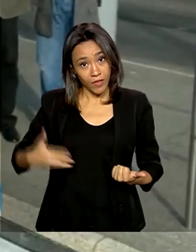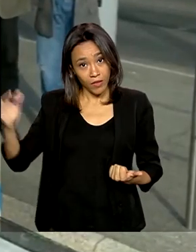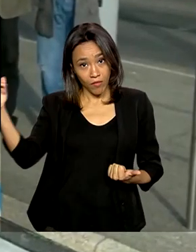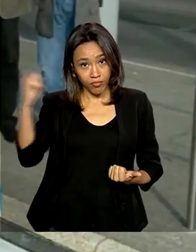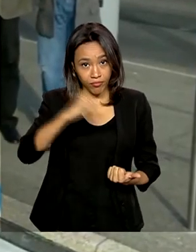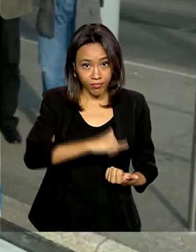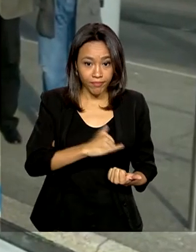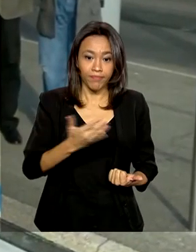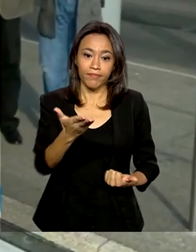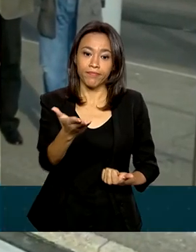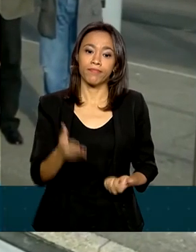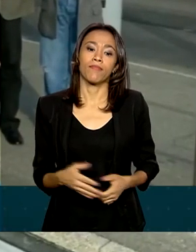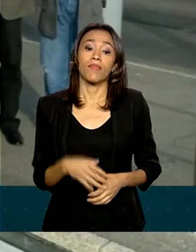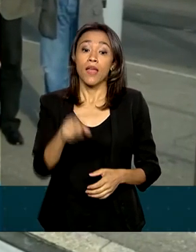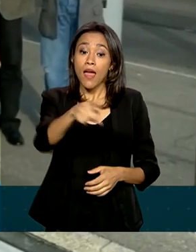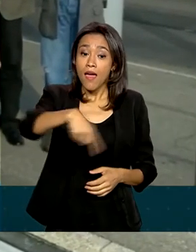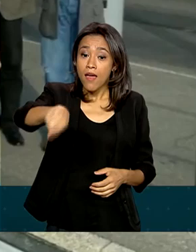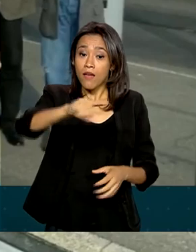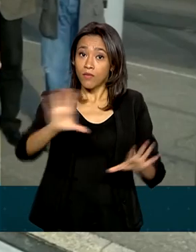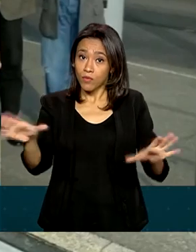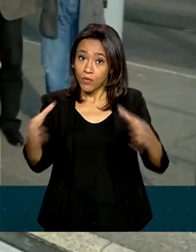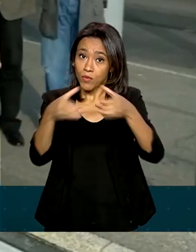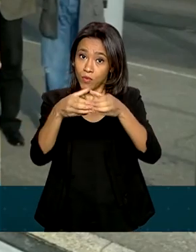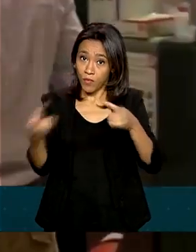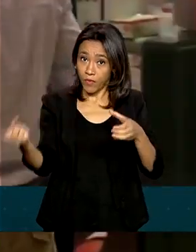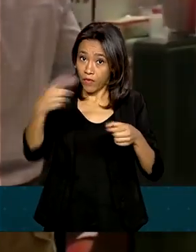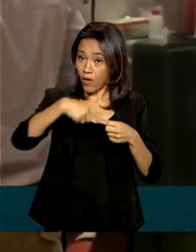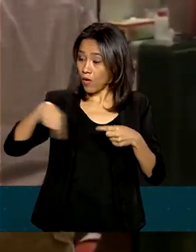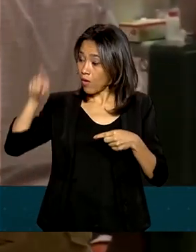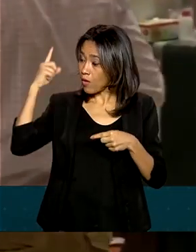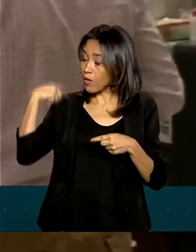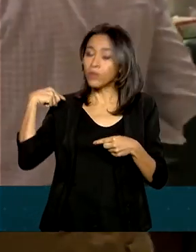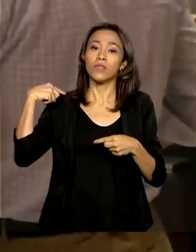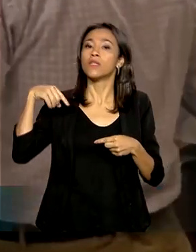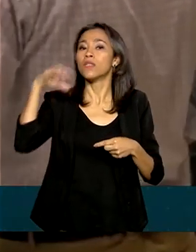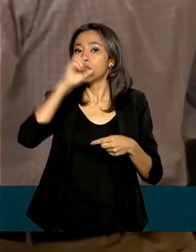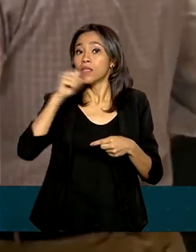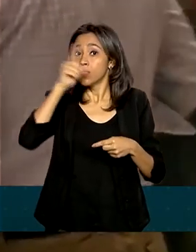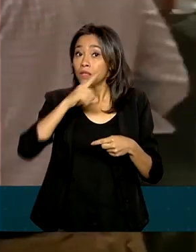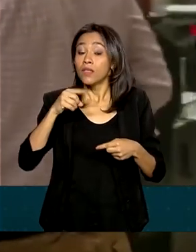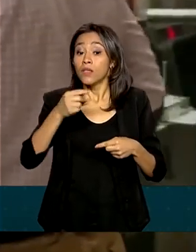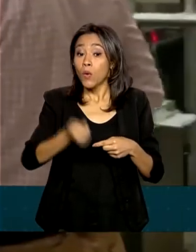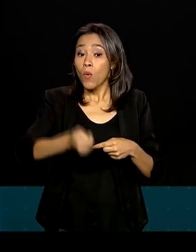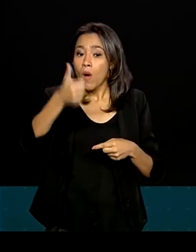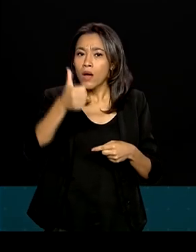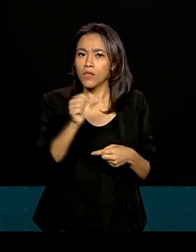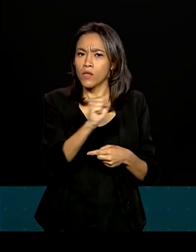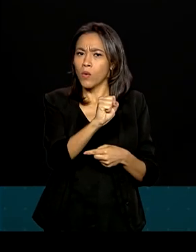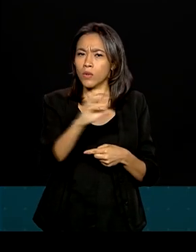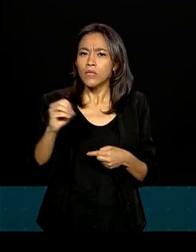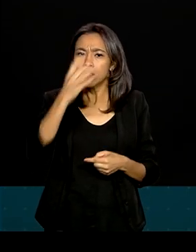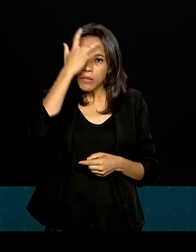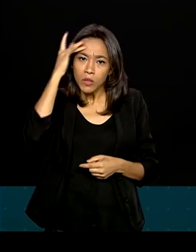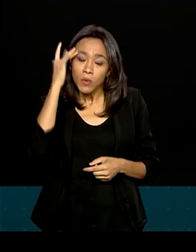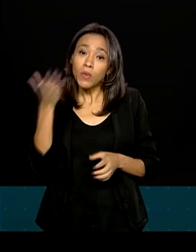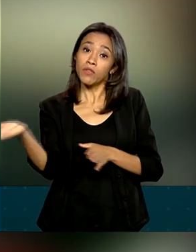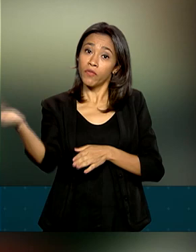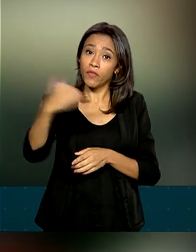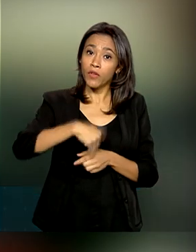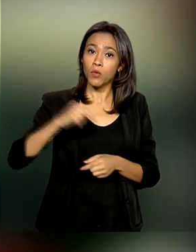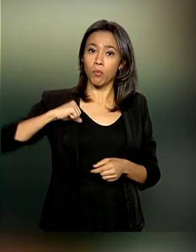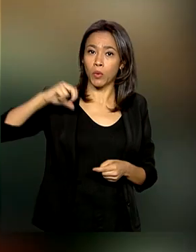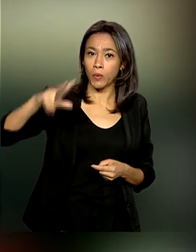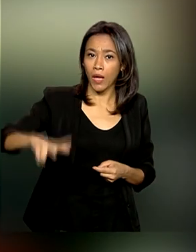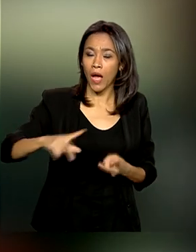As ações de repatriação promovidas no final de semana trouxeram para casa quase 800 brasileiros vindos de Portugal,